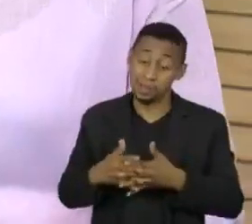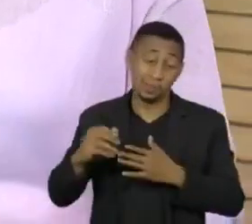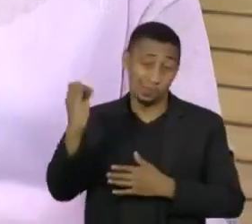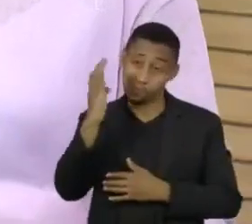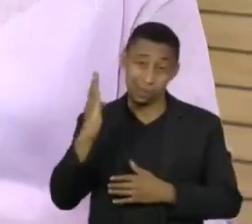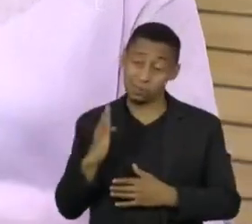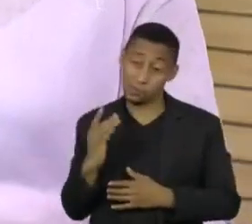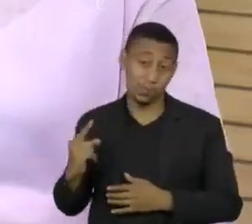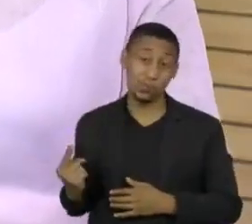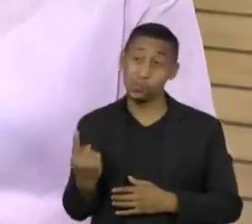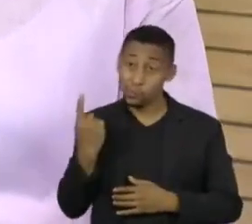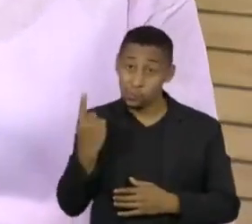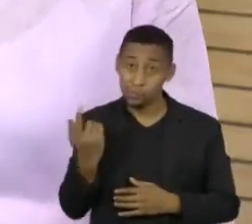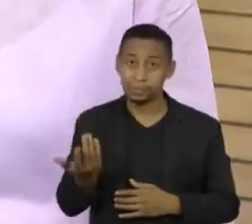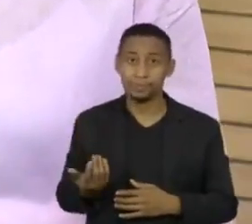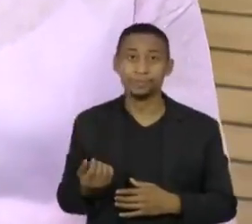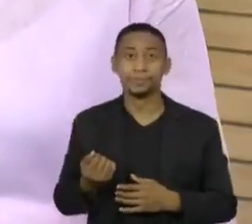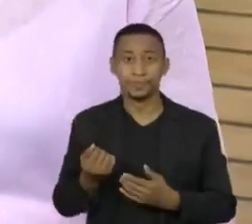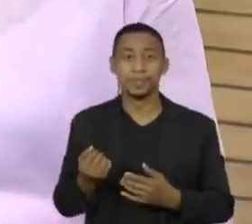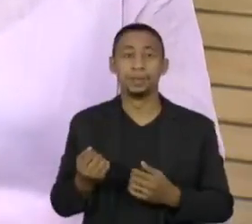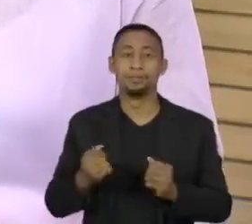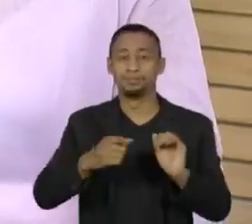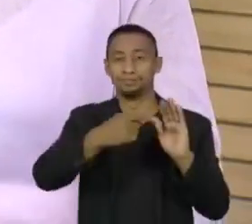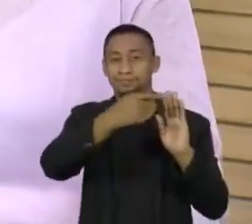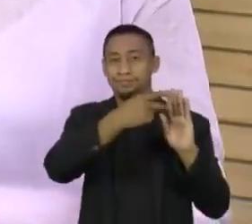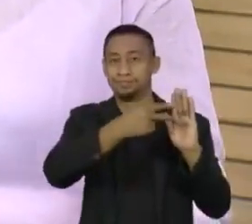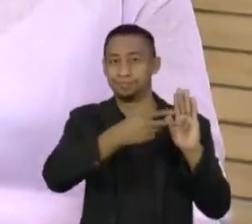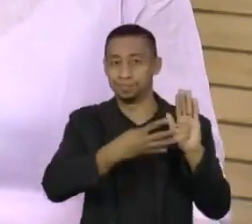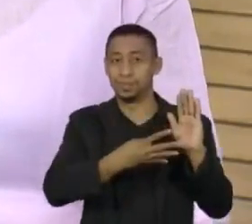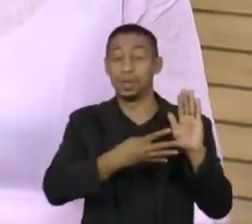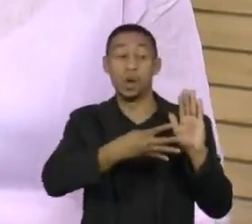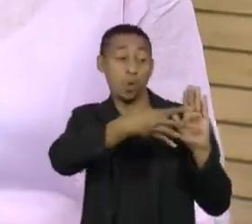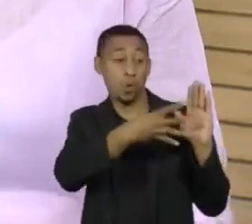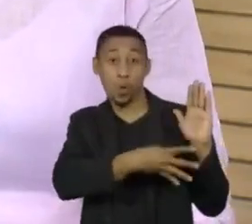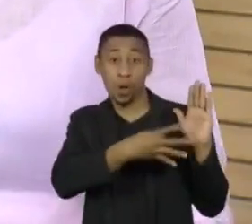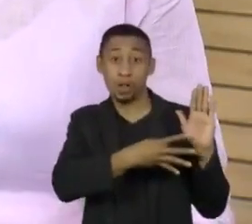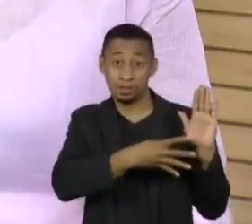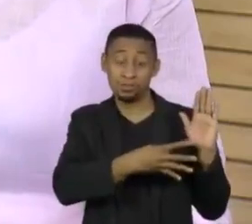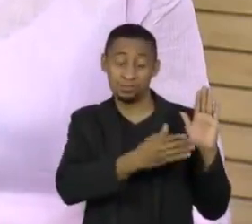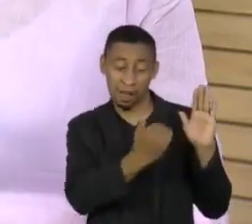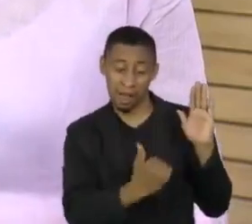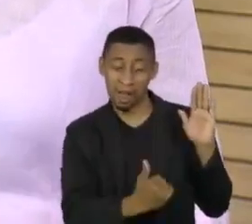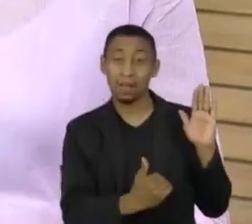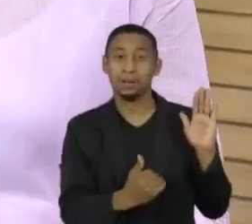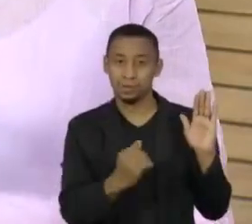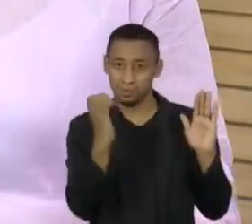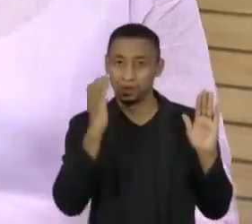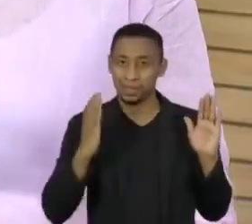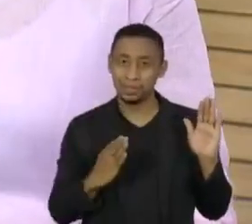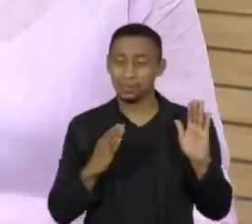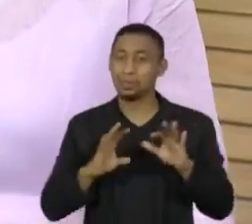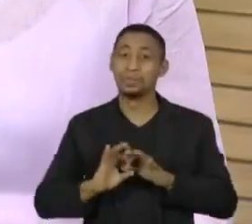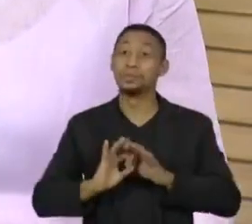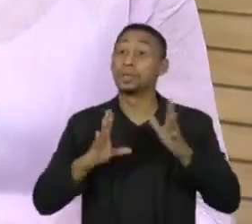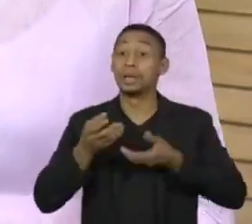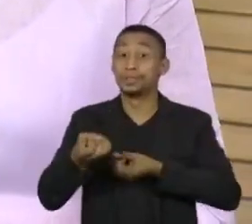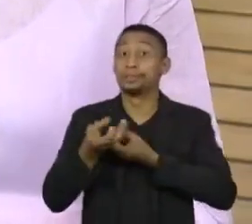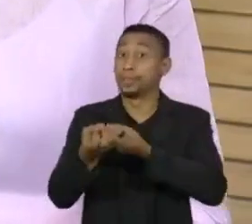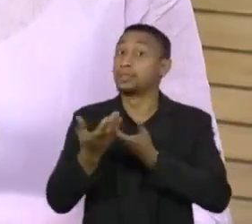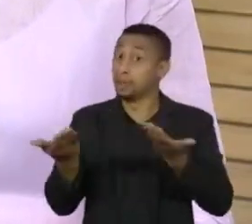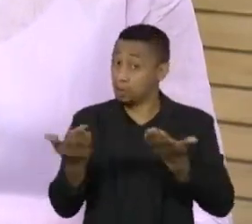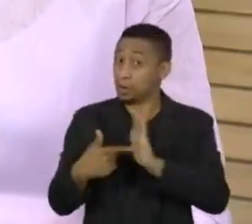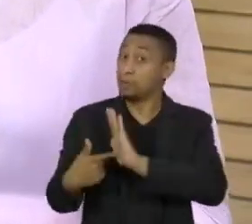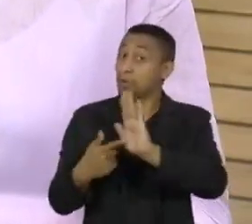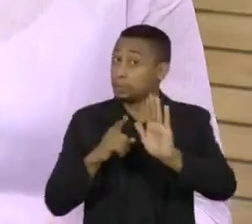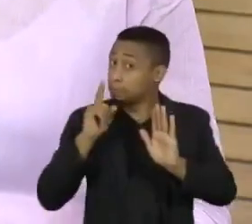O Brasil cai quatro posições no ranking de liberdade de imprensa e aparece pela primeira vez na zona vermelha